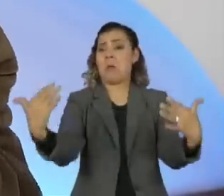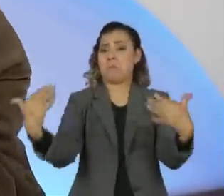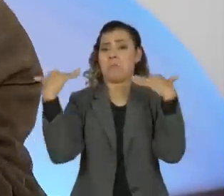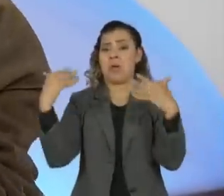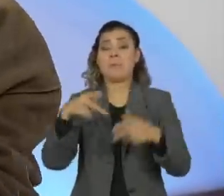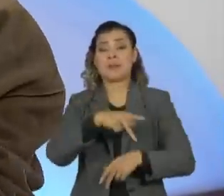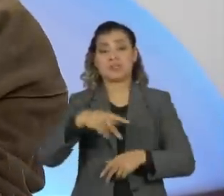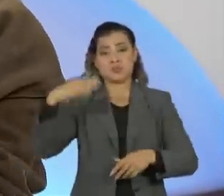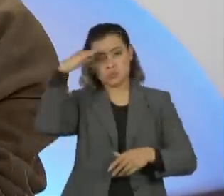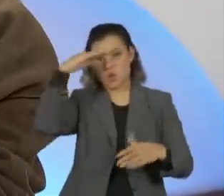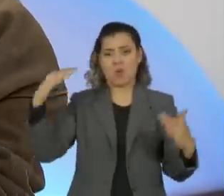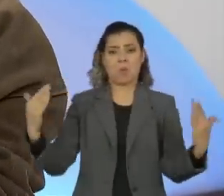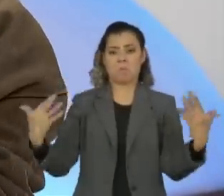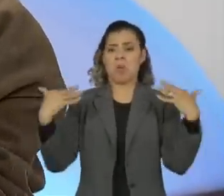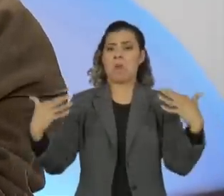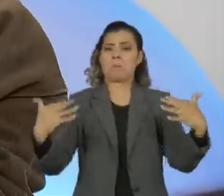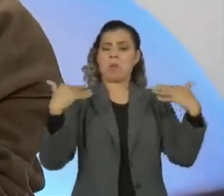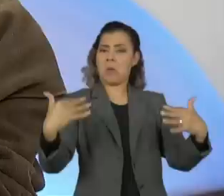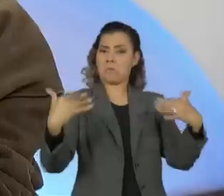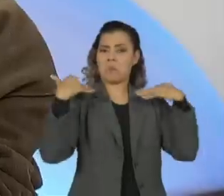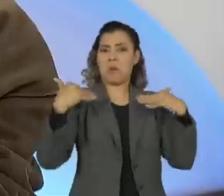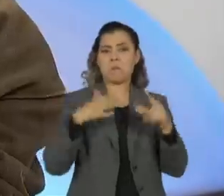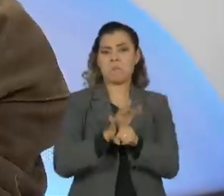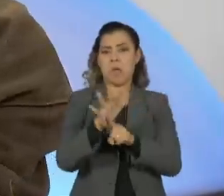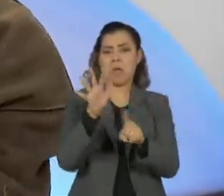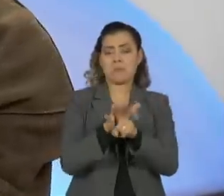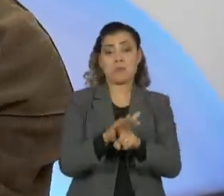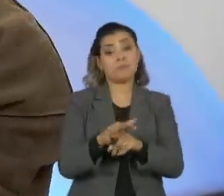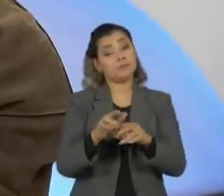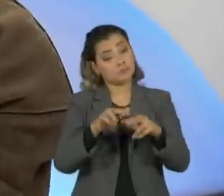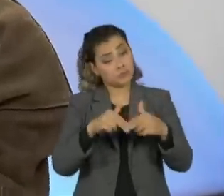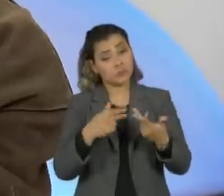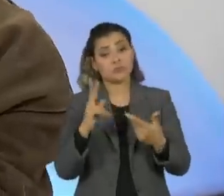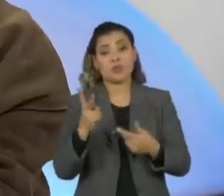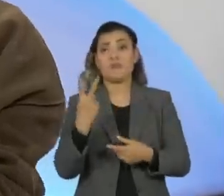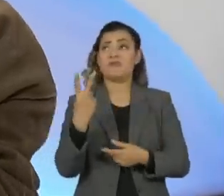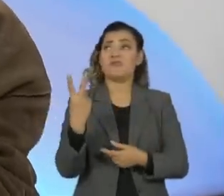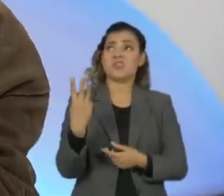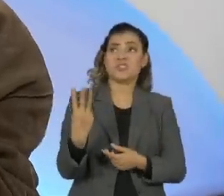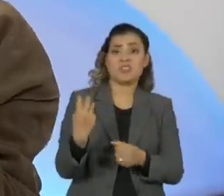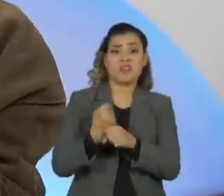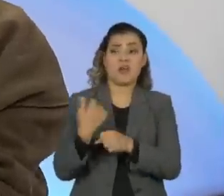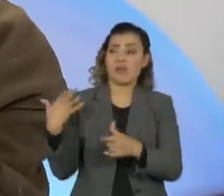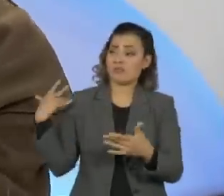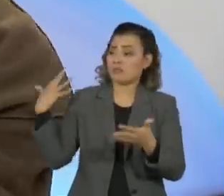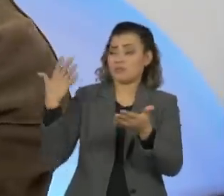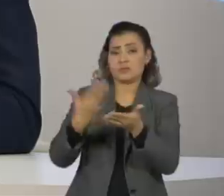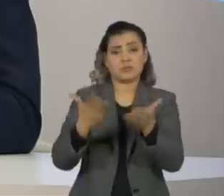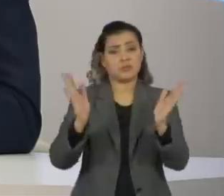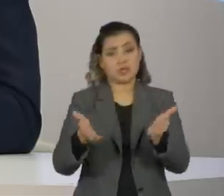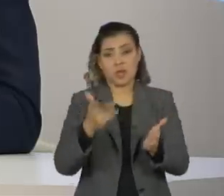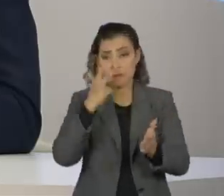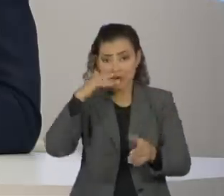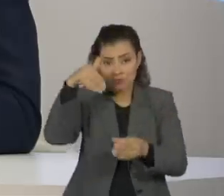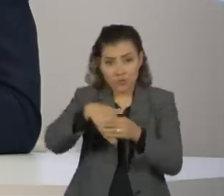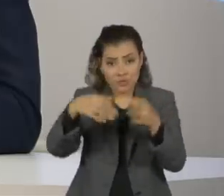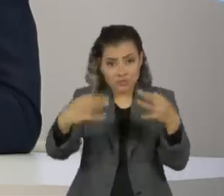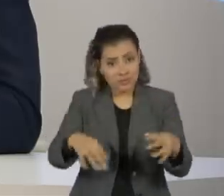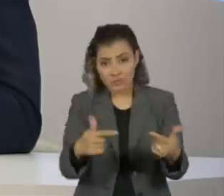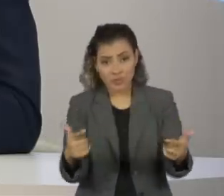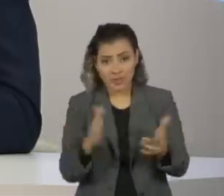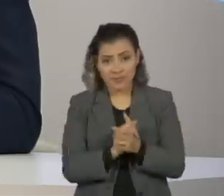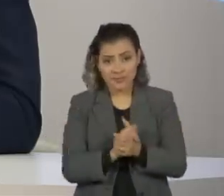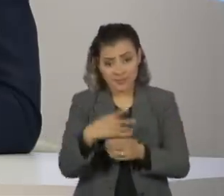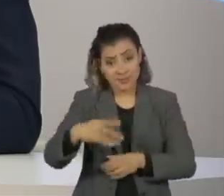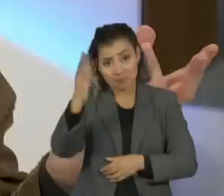nossa... Esse esse ato enorme de vinte e tantos anos, vinte e três anos de não aprender a votar. Não só não